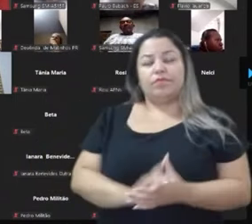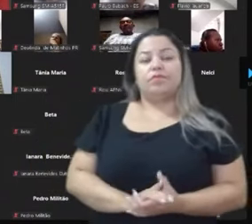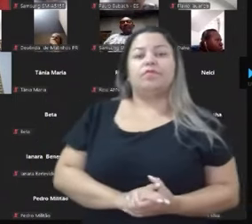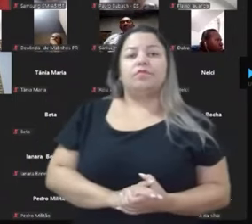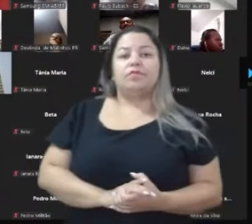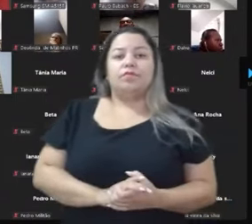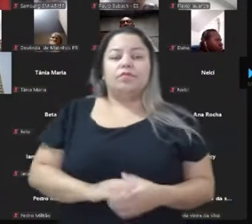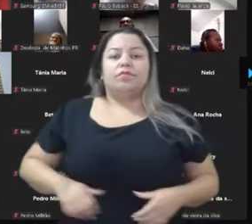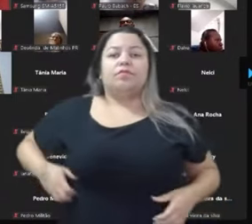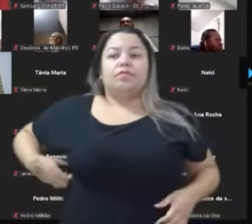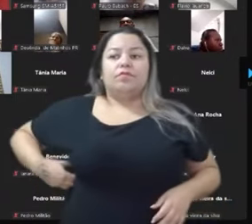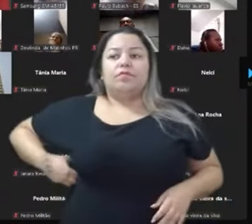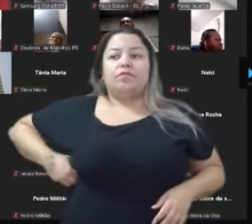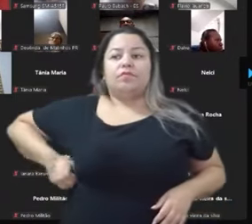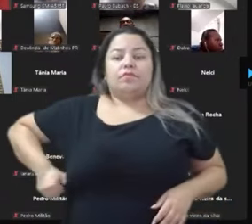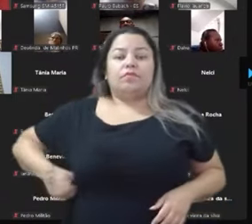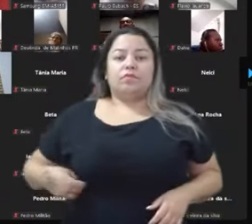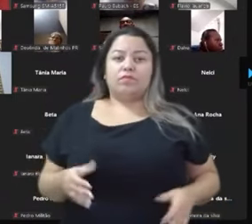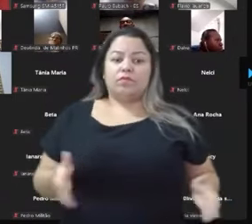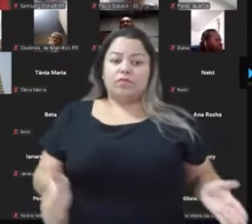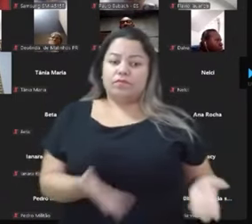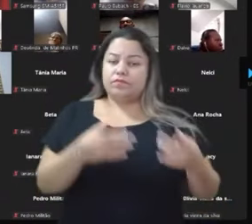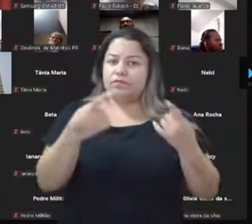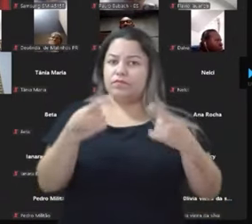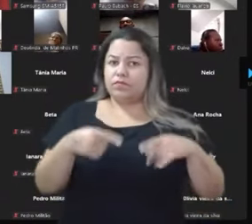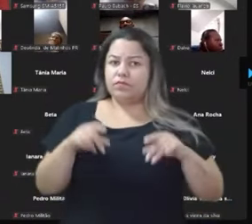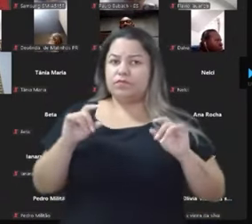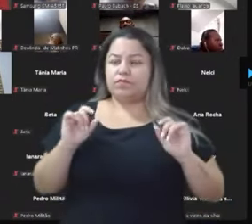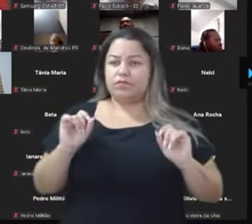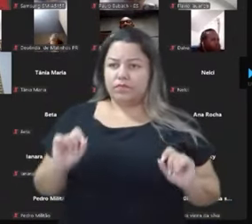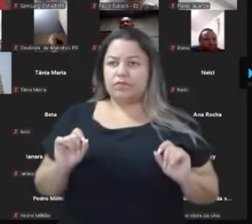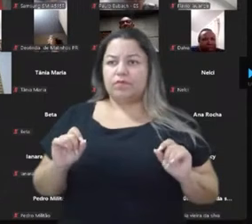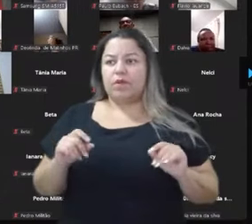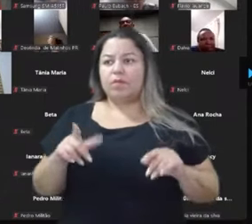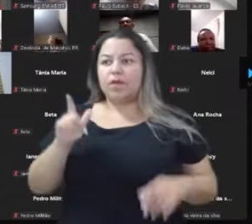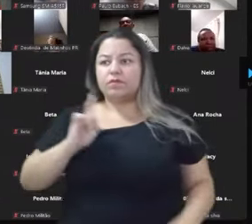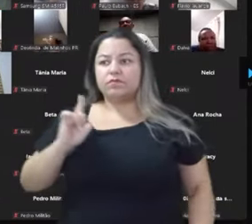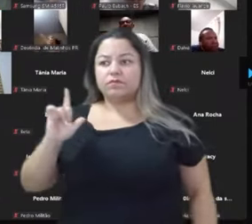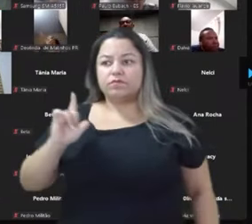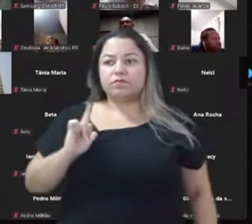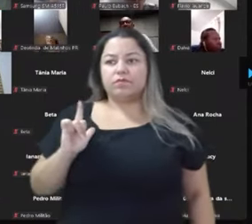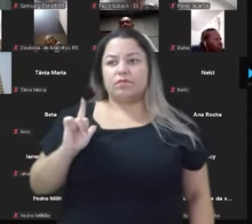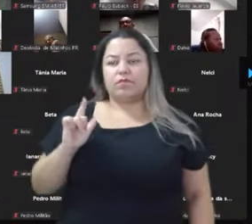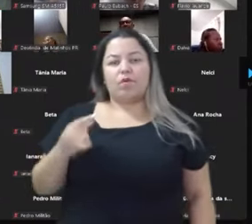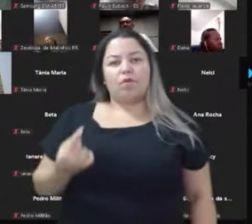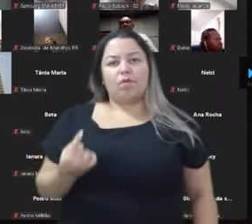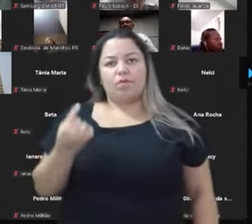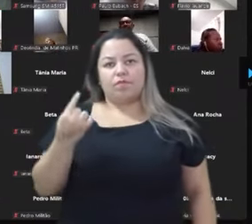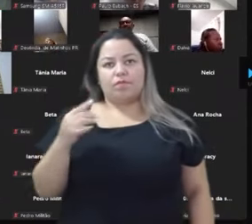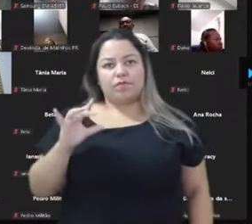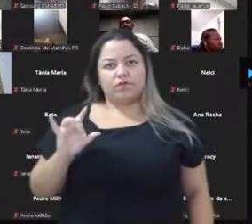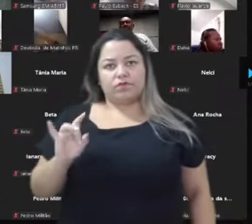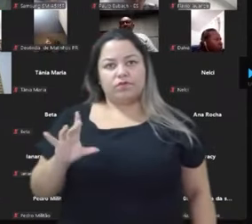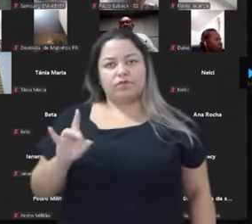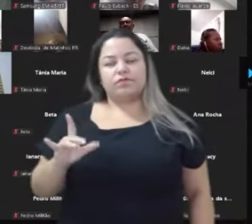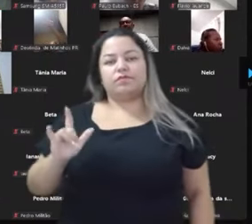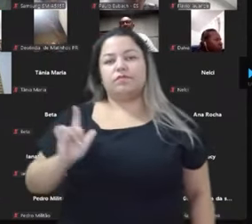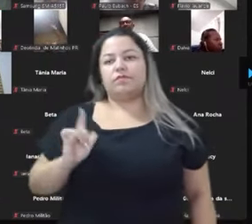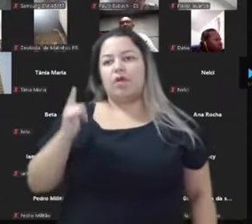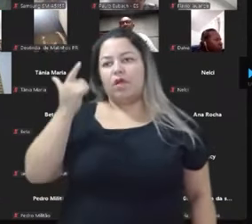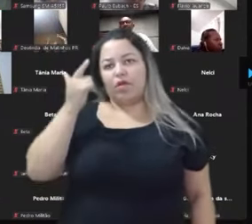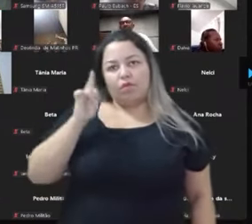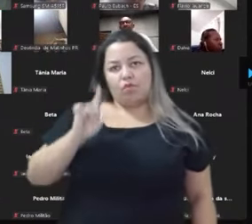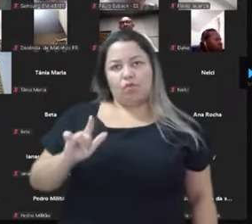nessas contas quando crescem promovendo seus políticos. Essa é uma das maneiras que eles têm aí, ou apenas uma delas, que eles têm para ganhar